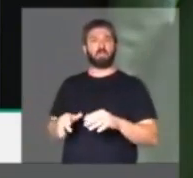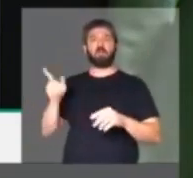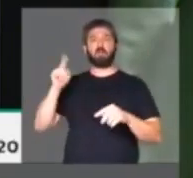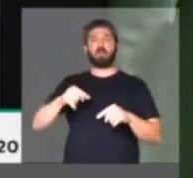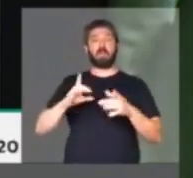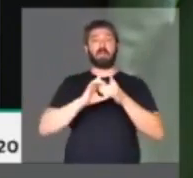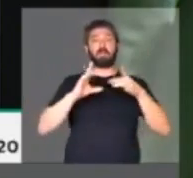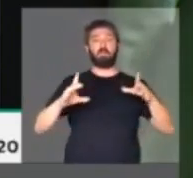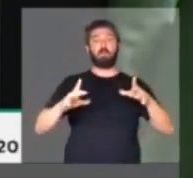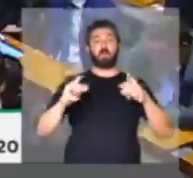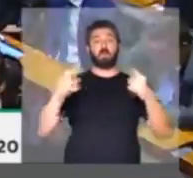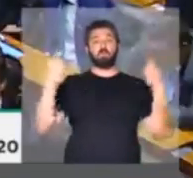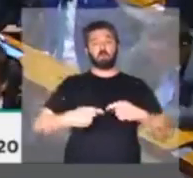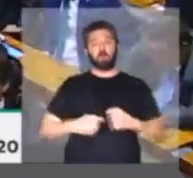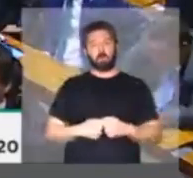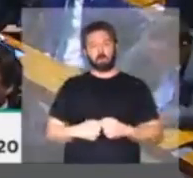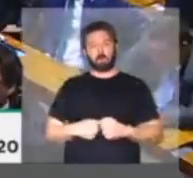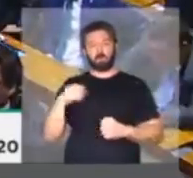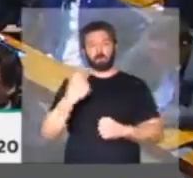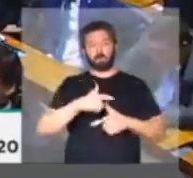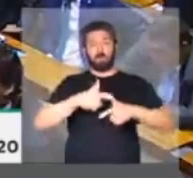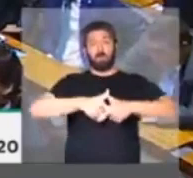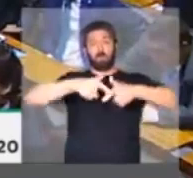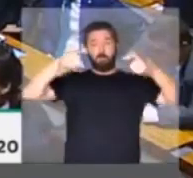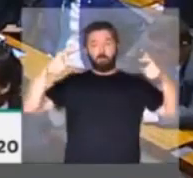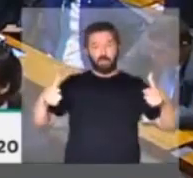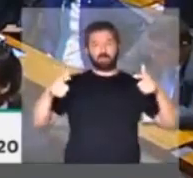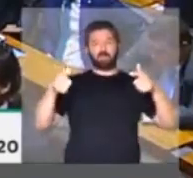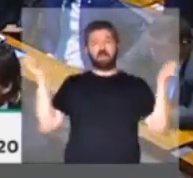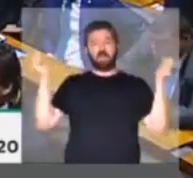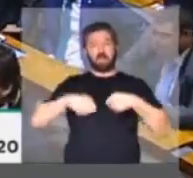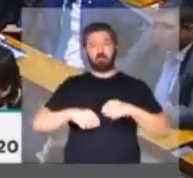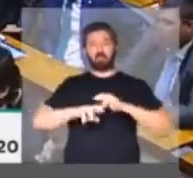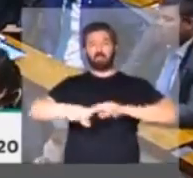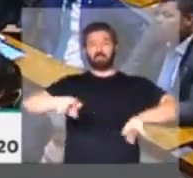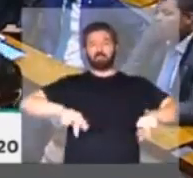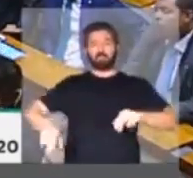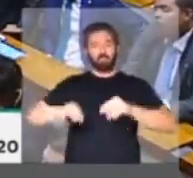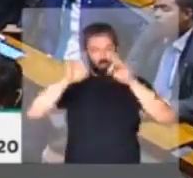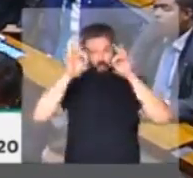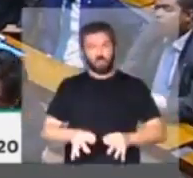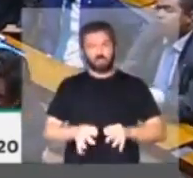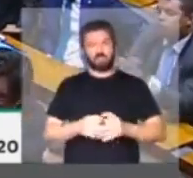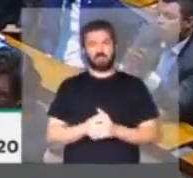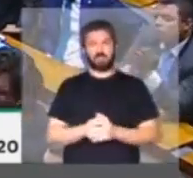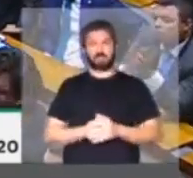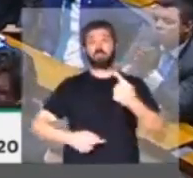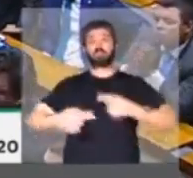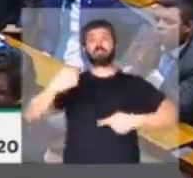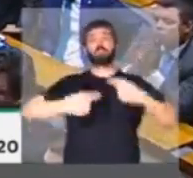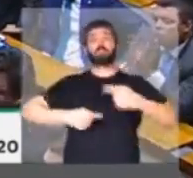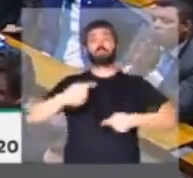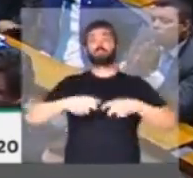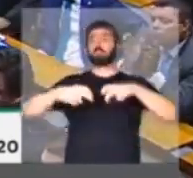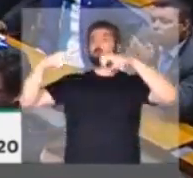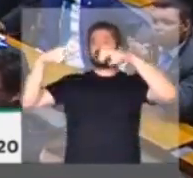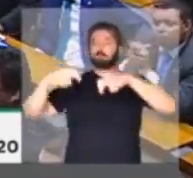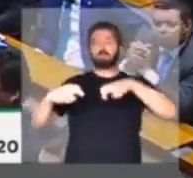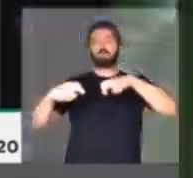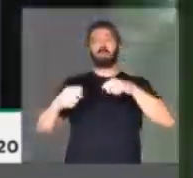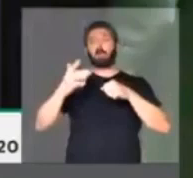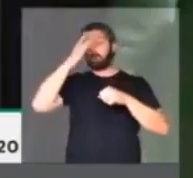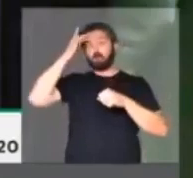contradição da democracia. A gente tem que ampliar a capacidade da diferença. A gente tem, sem dúvida alguma, que discutirmos e sentarmos junto com